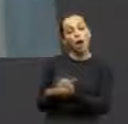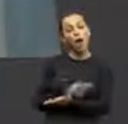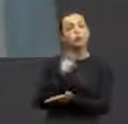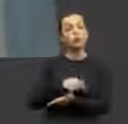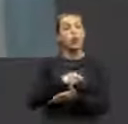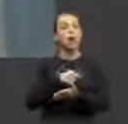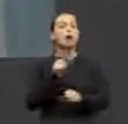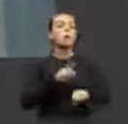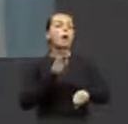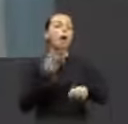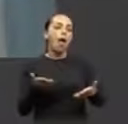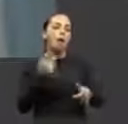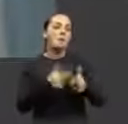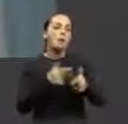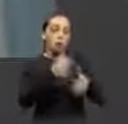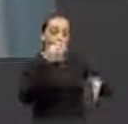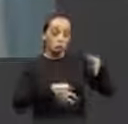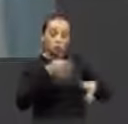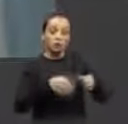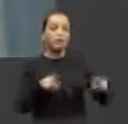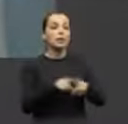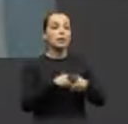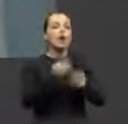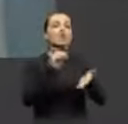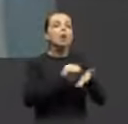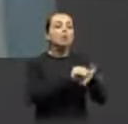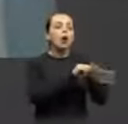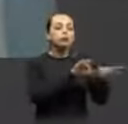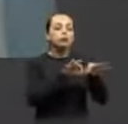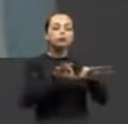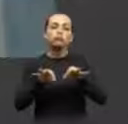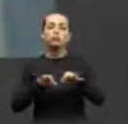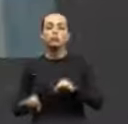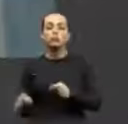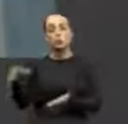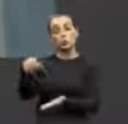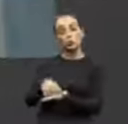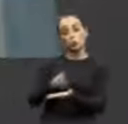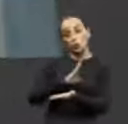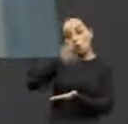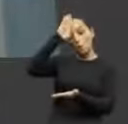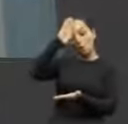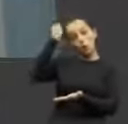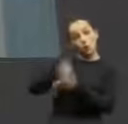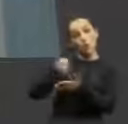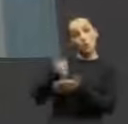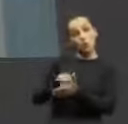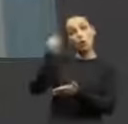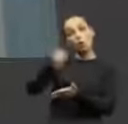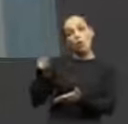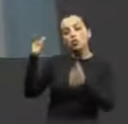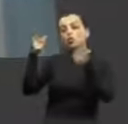essa situação jurídica, ressalta-se a falta de planejamento. A sede do corpo de bombeiros obrigatoriamente tem que estar